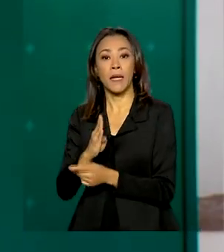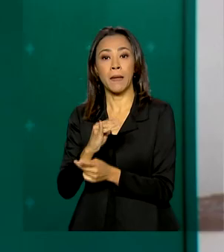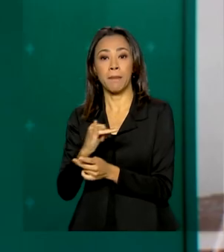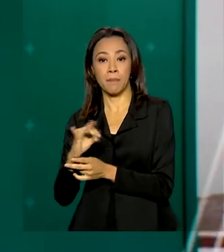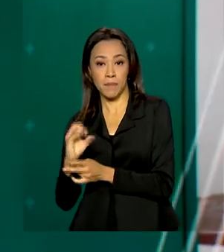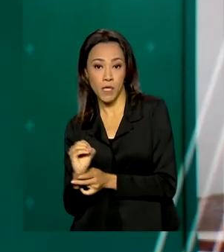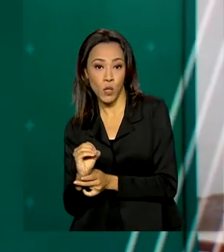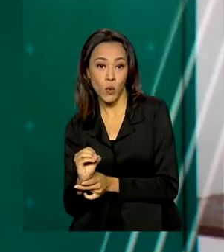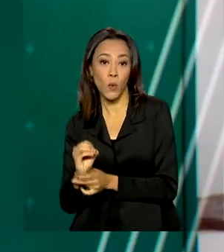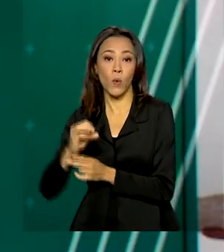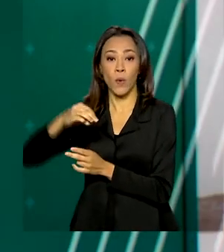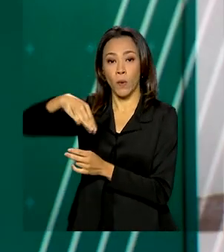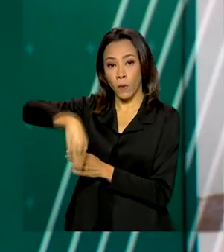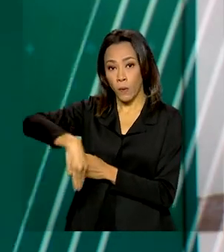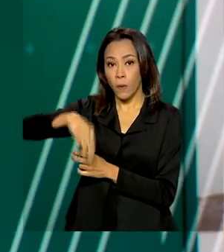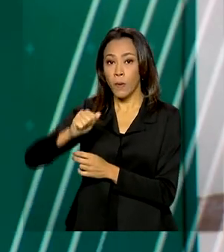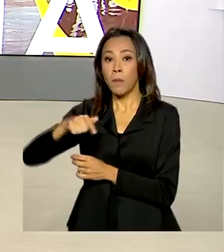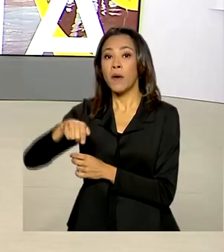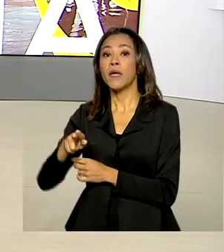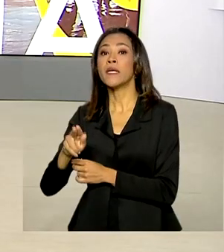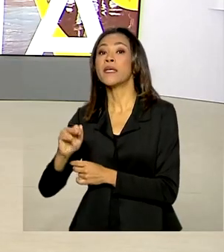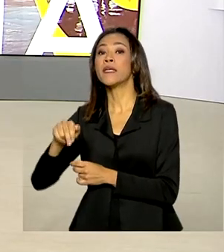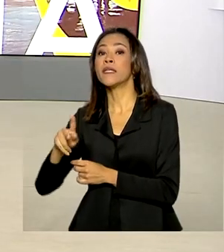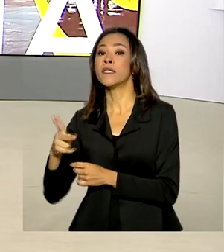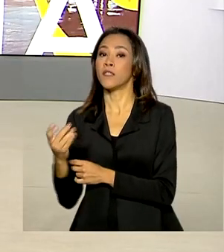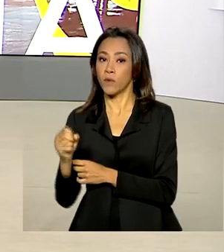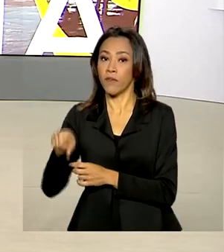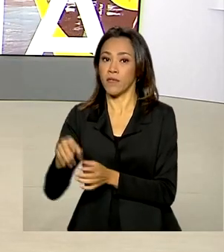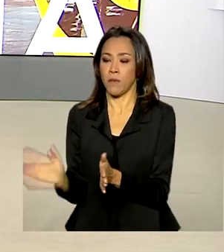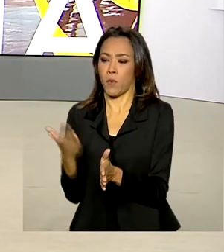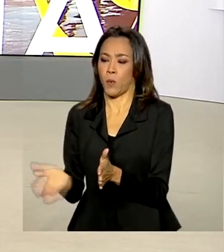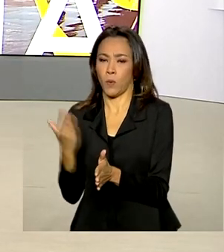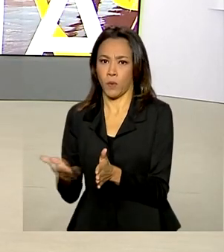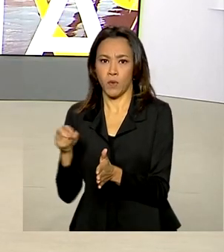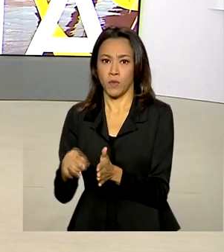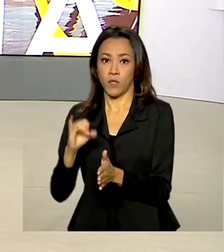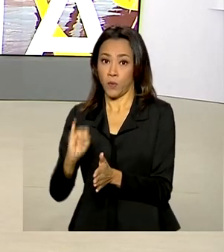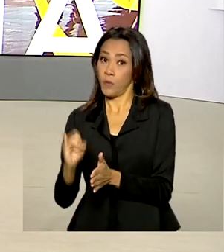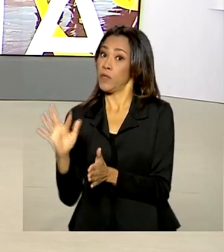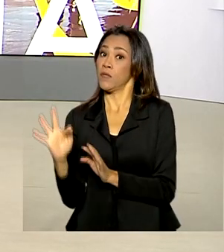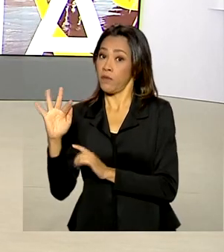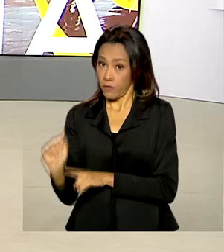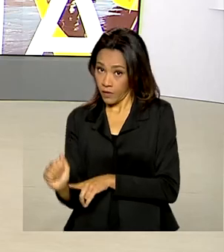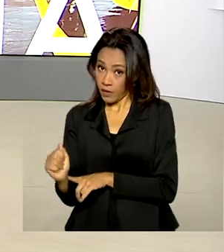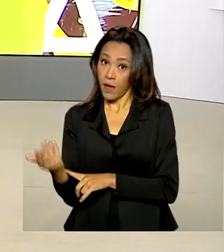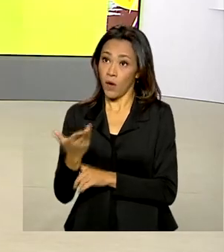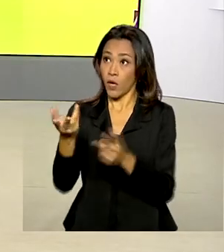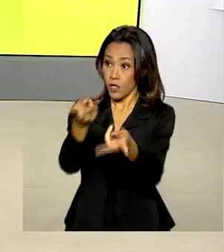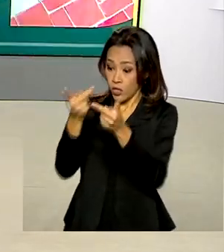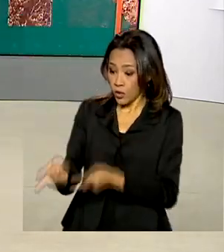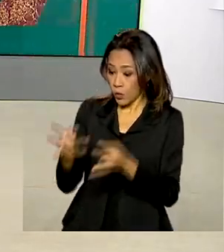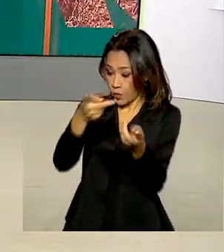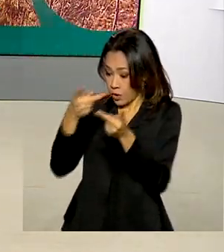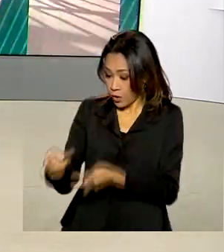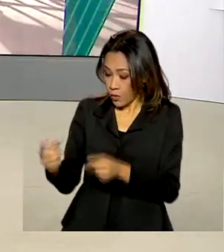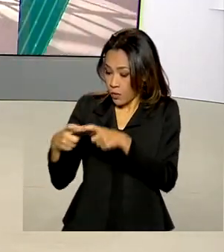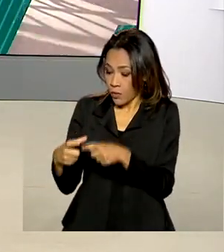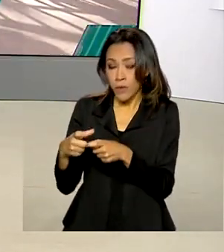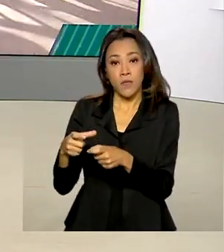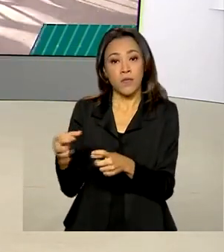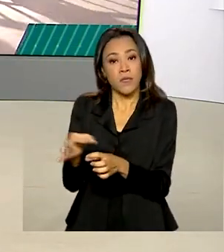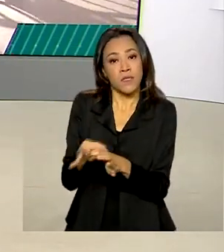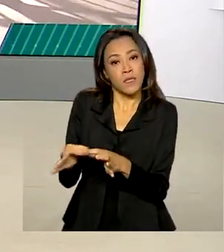esse imunizante será produzido. Agora, de fato, com a chegada dos bancos de vírus e células, foi